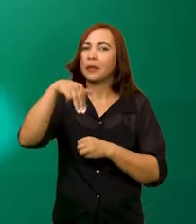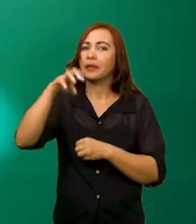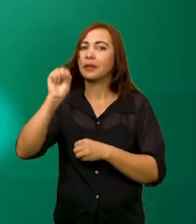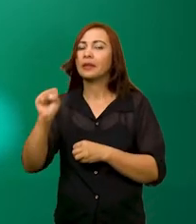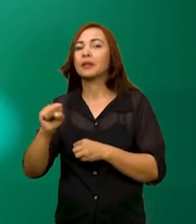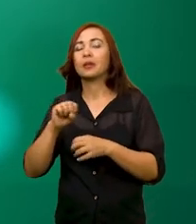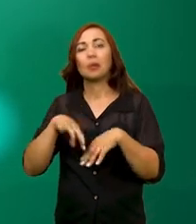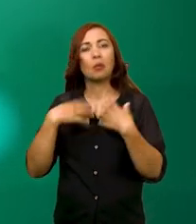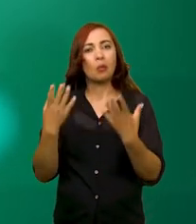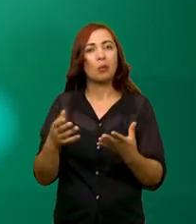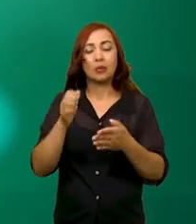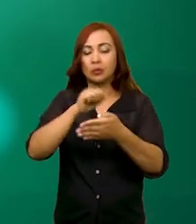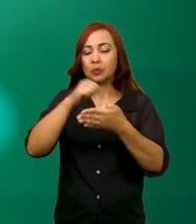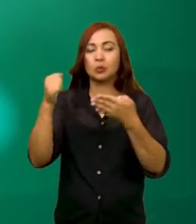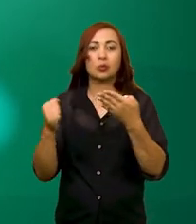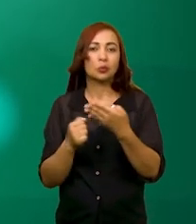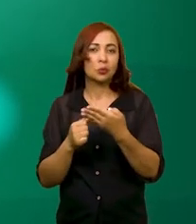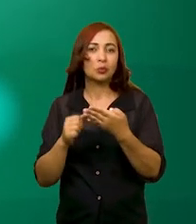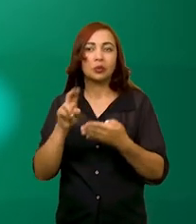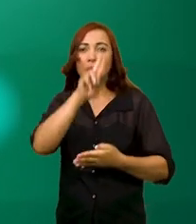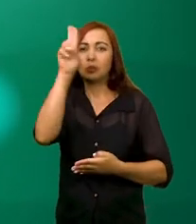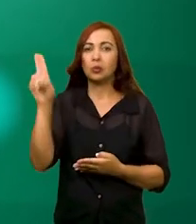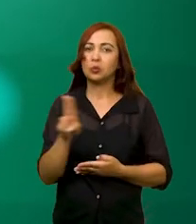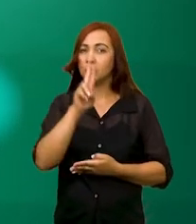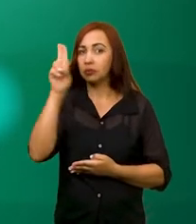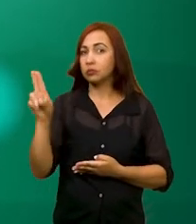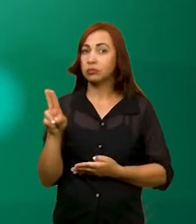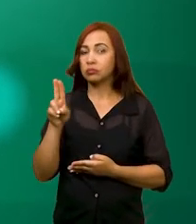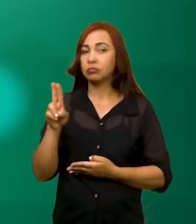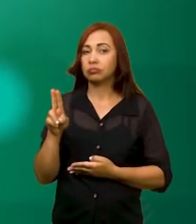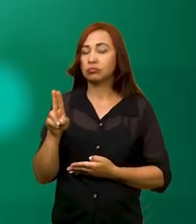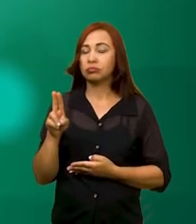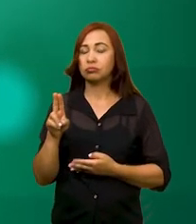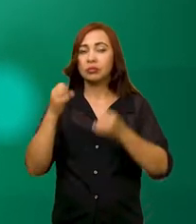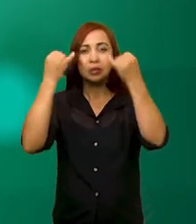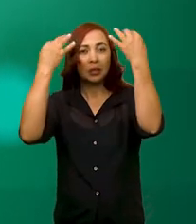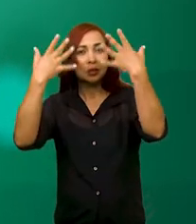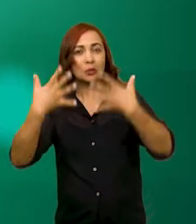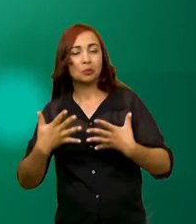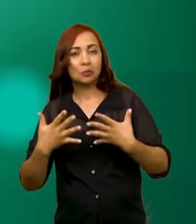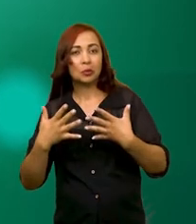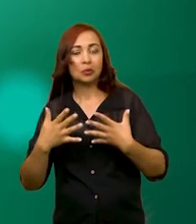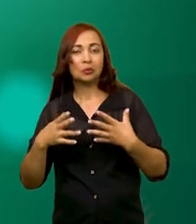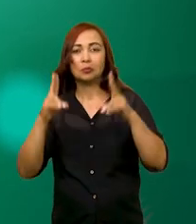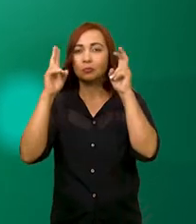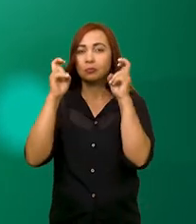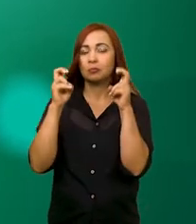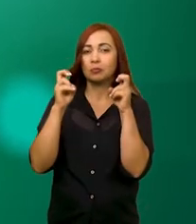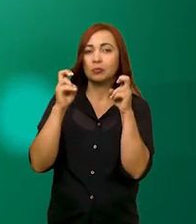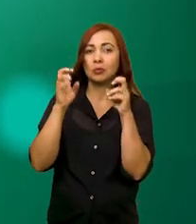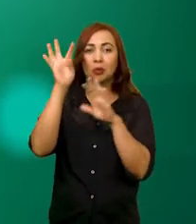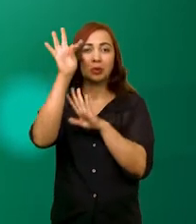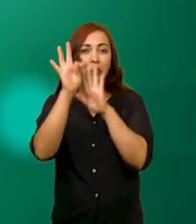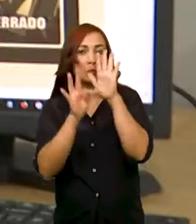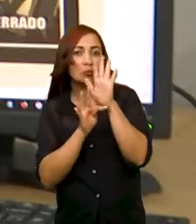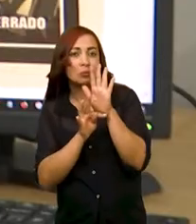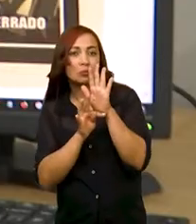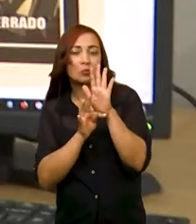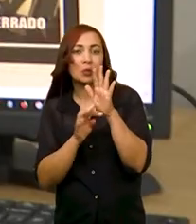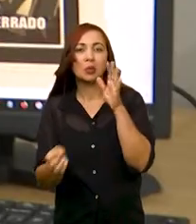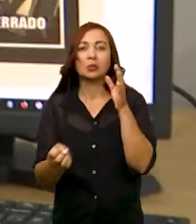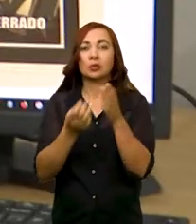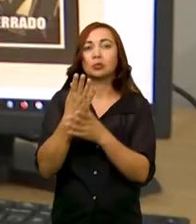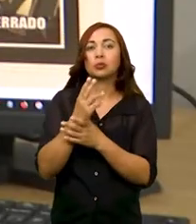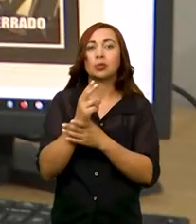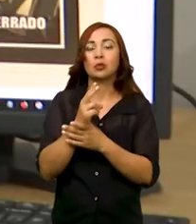quanto à forma como os autores estão definindo, conceituando e abordando esse gênero textual, que